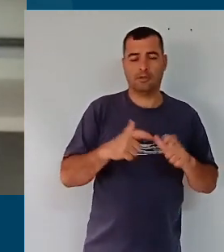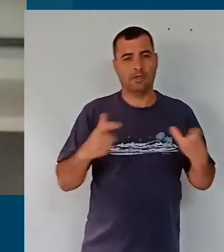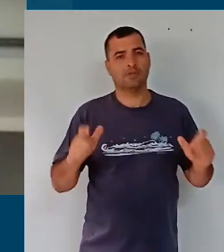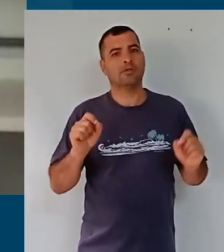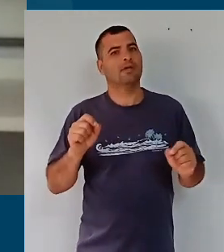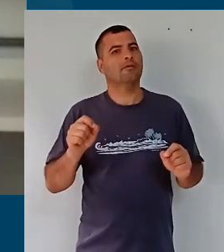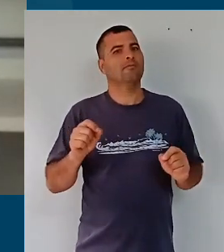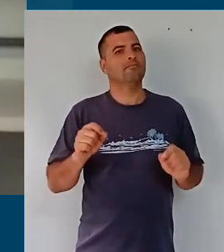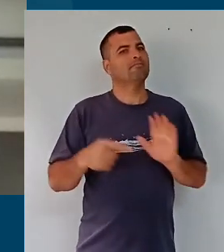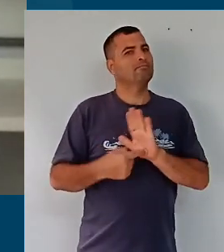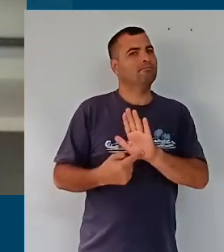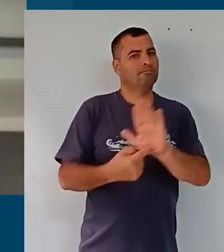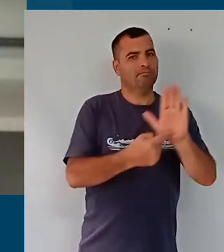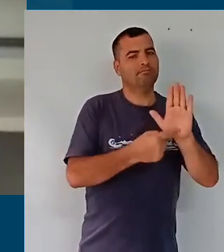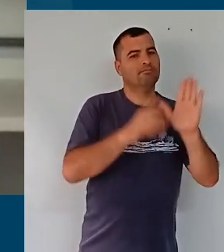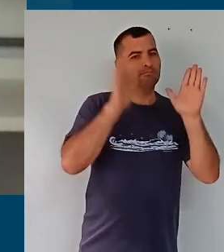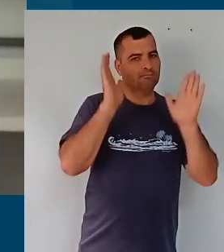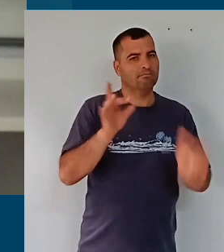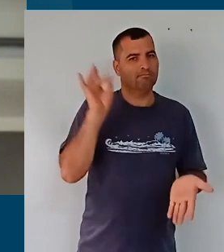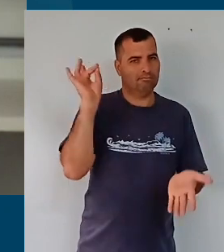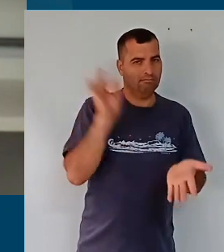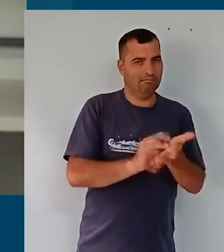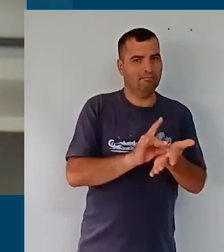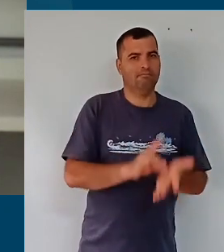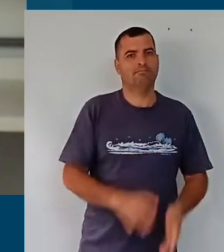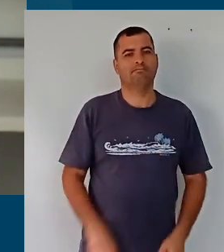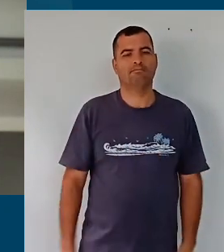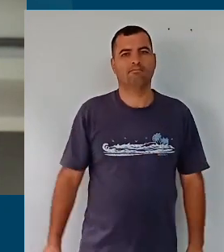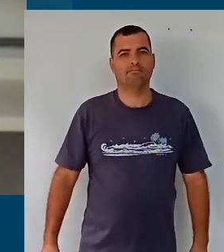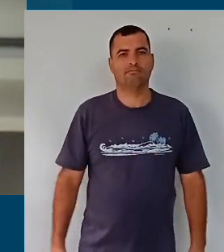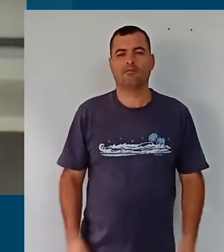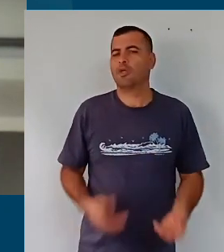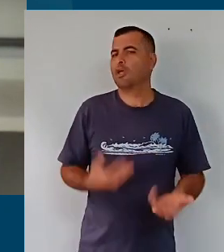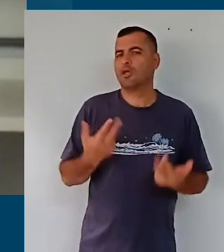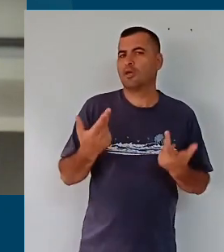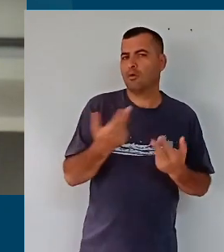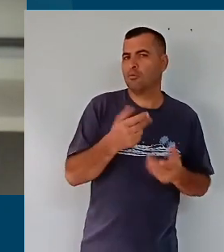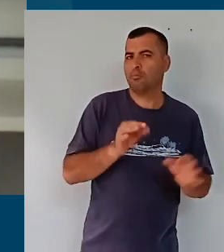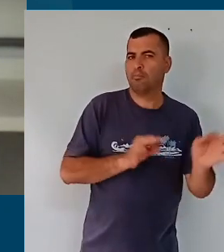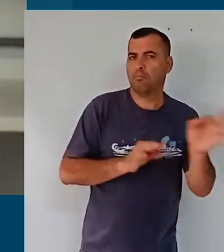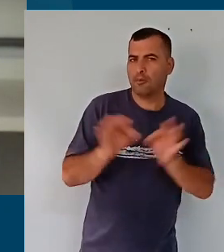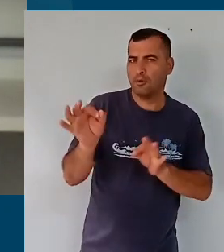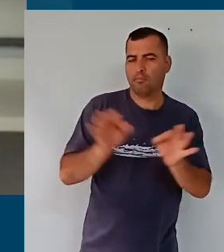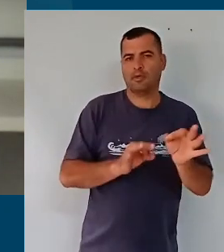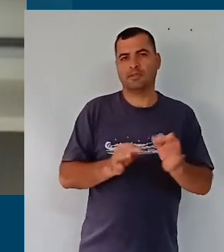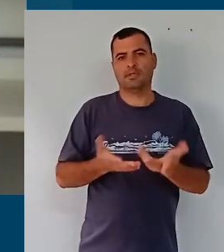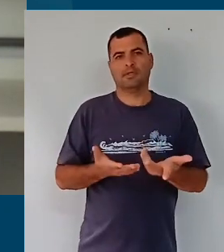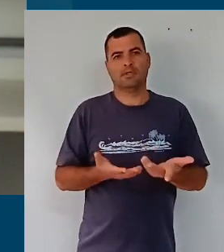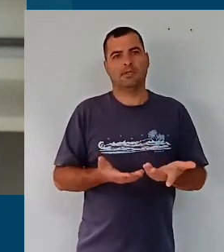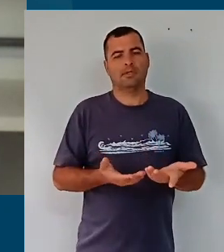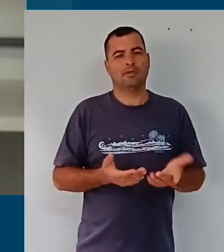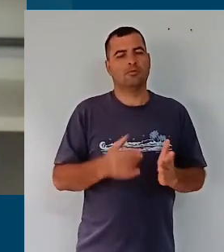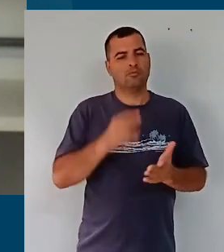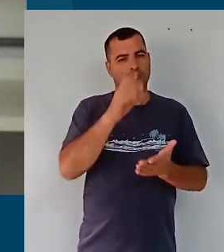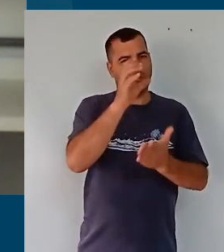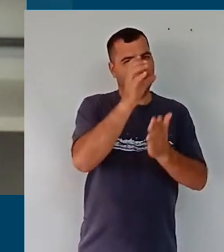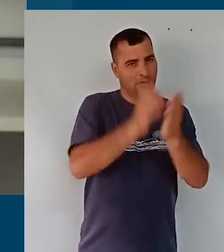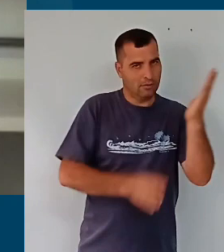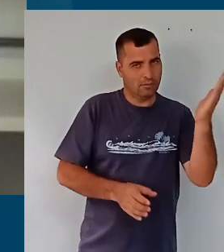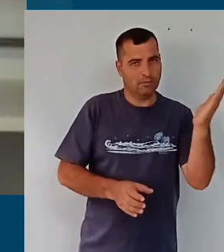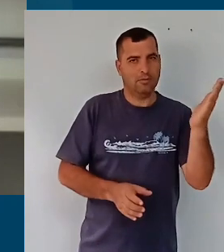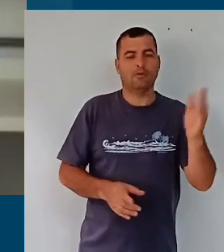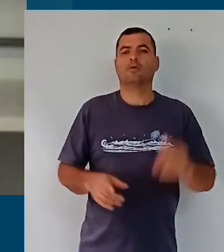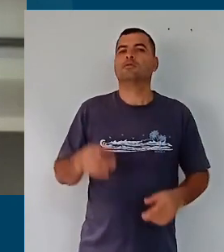pudessem ser claramente enunciados. Ora, como qualquer proposta de natureza curricular,